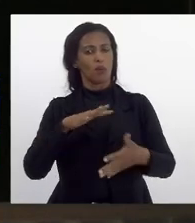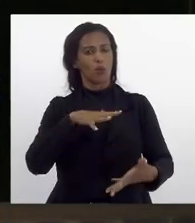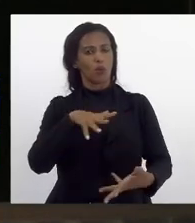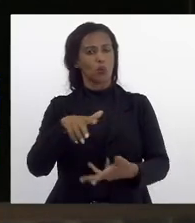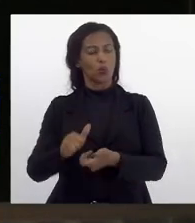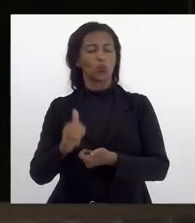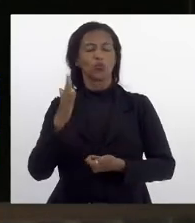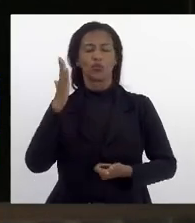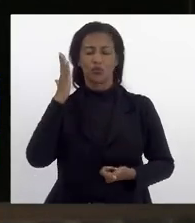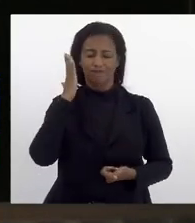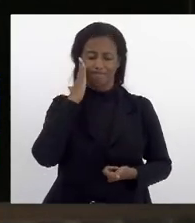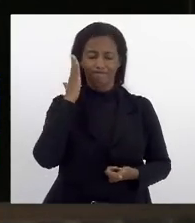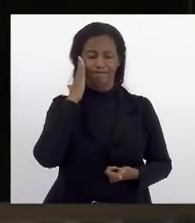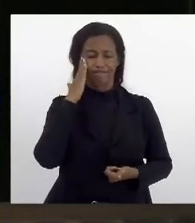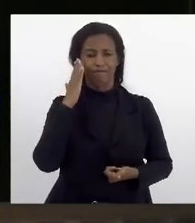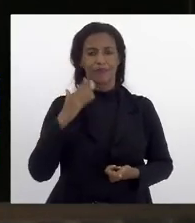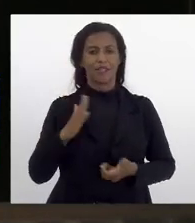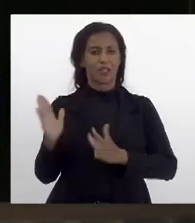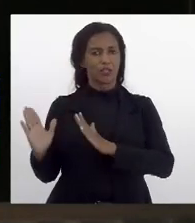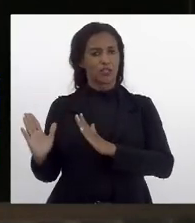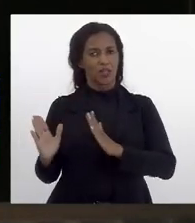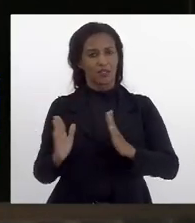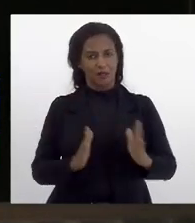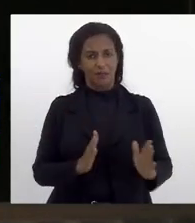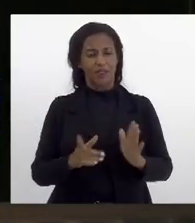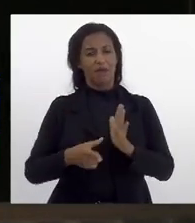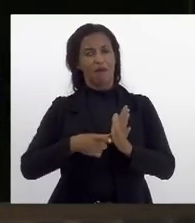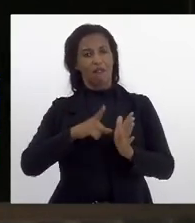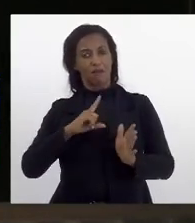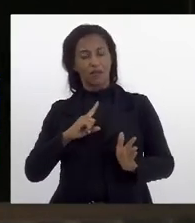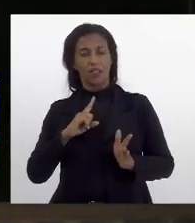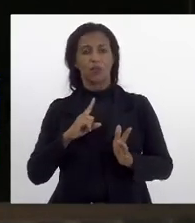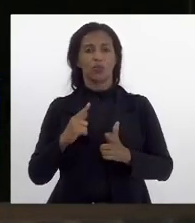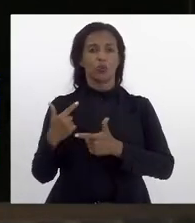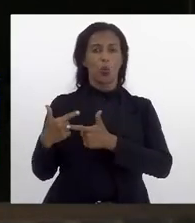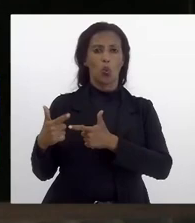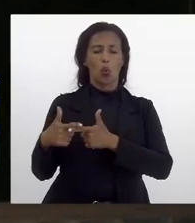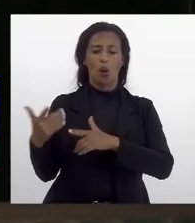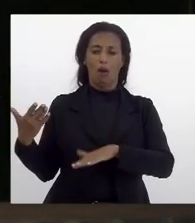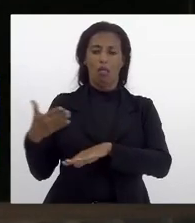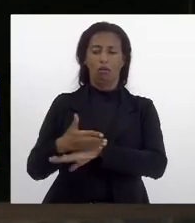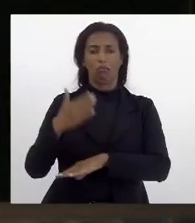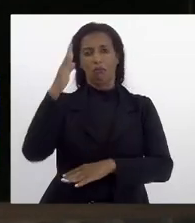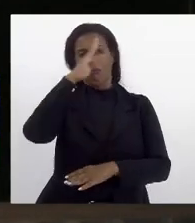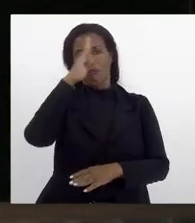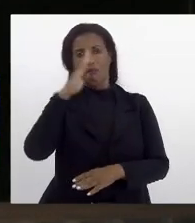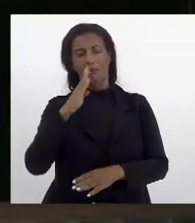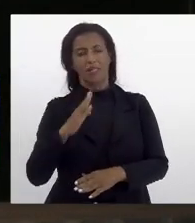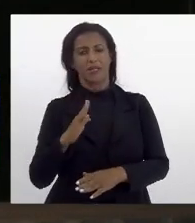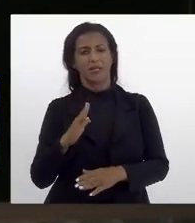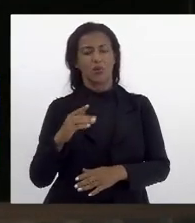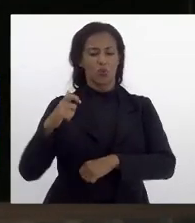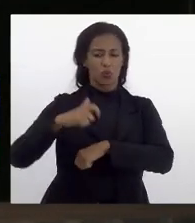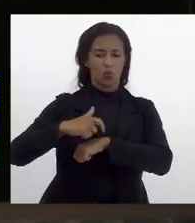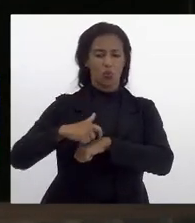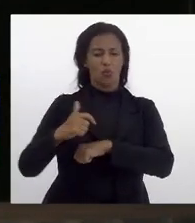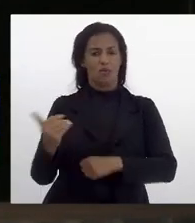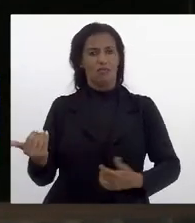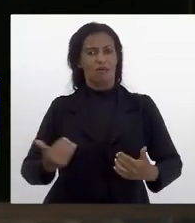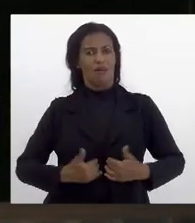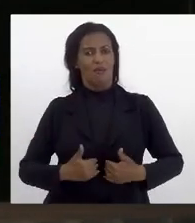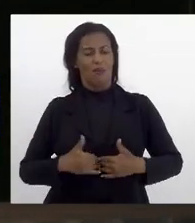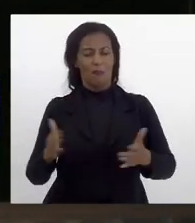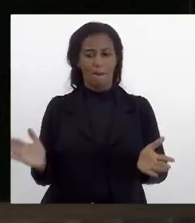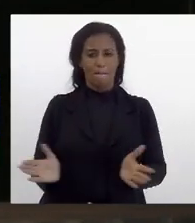e a gente ainda vinha de um processo anterior de entrada do Brasil no mapa da fome empobrecimento da